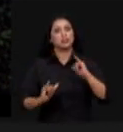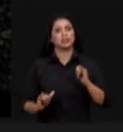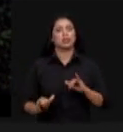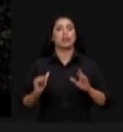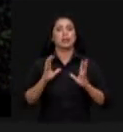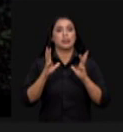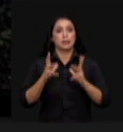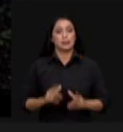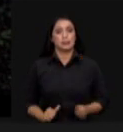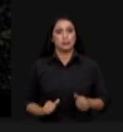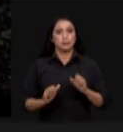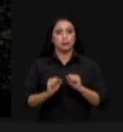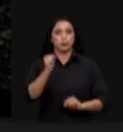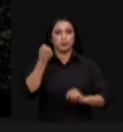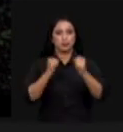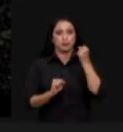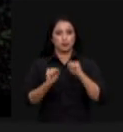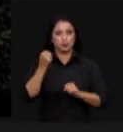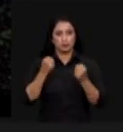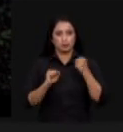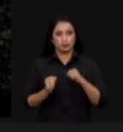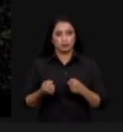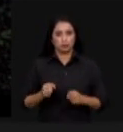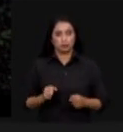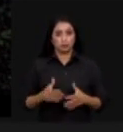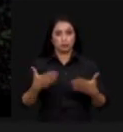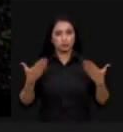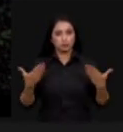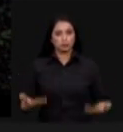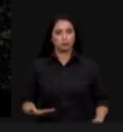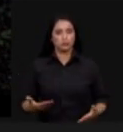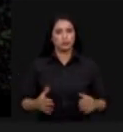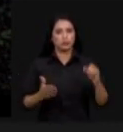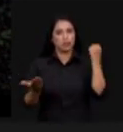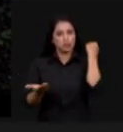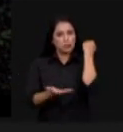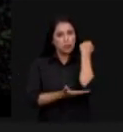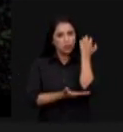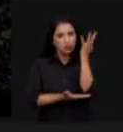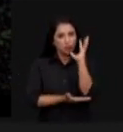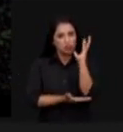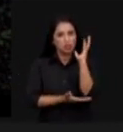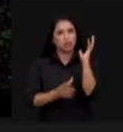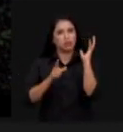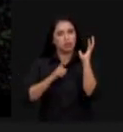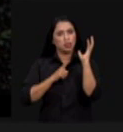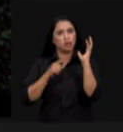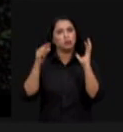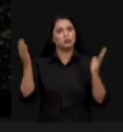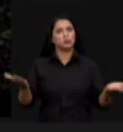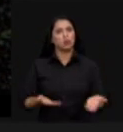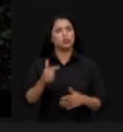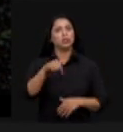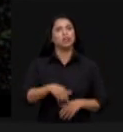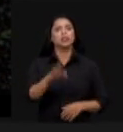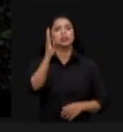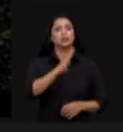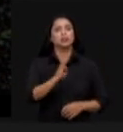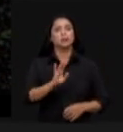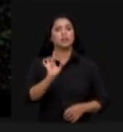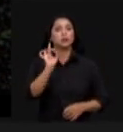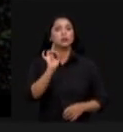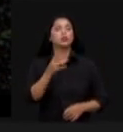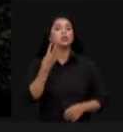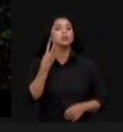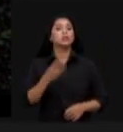essas indústrias ok dessa madeira que nós produzimos hoje aqui no Brasil apenas